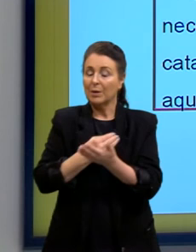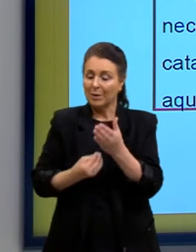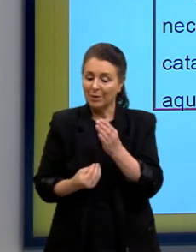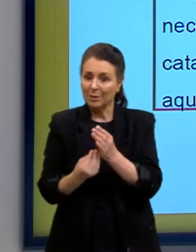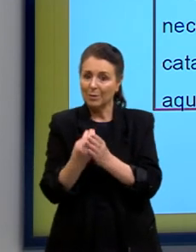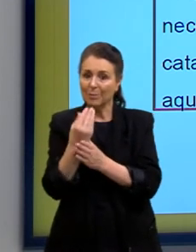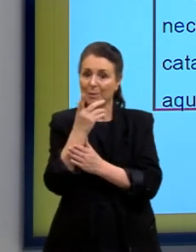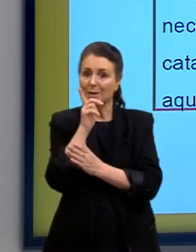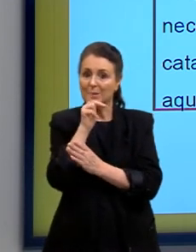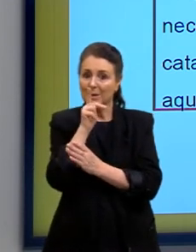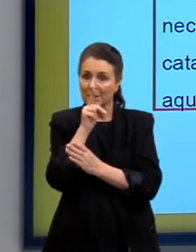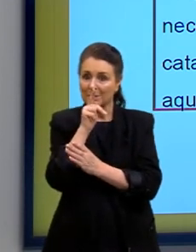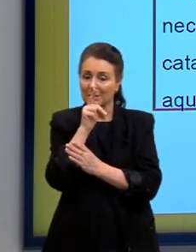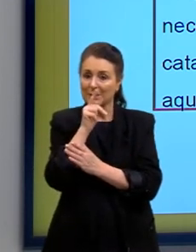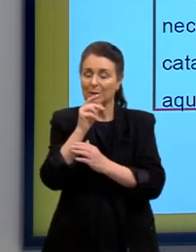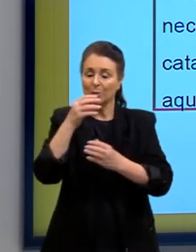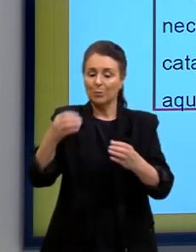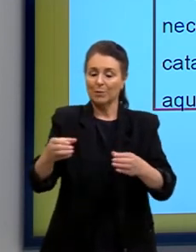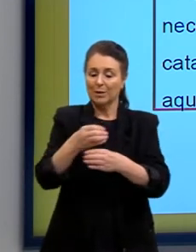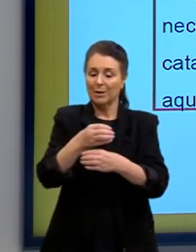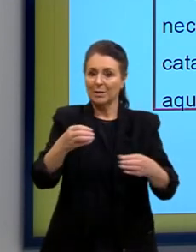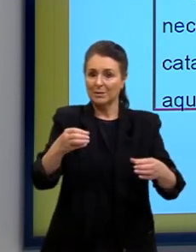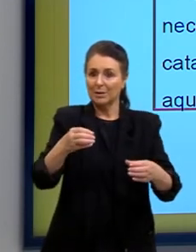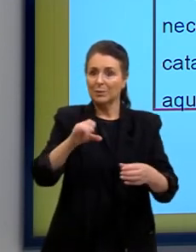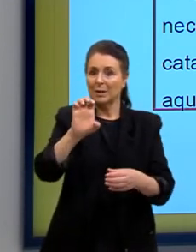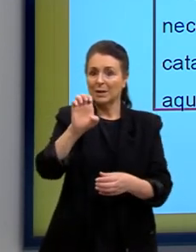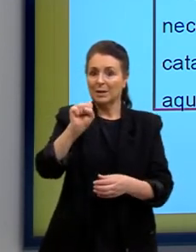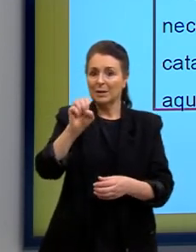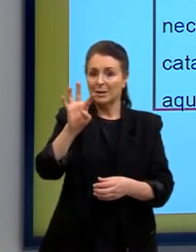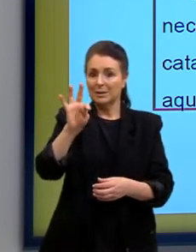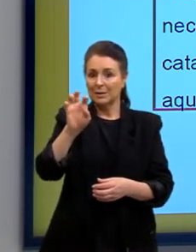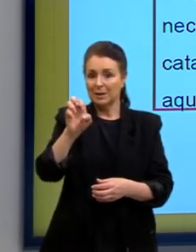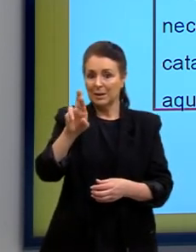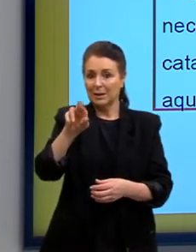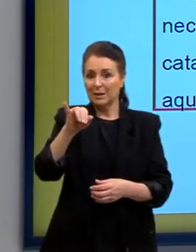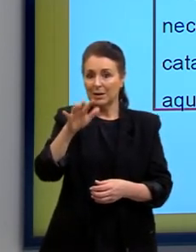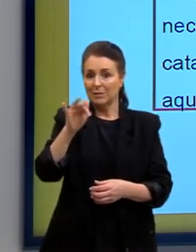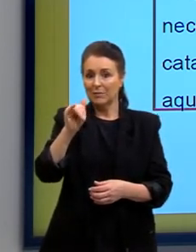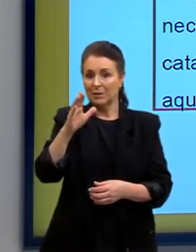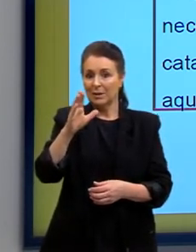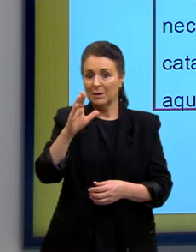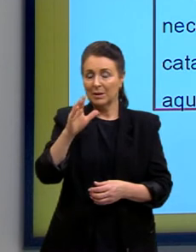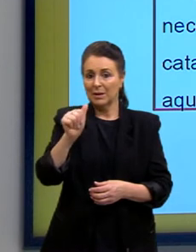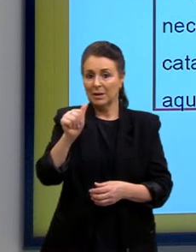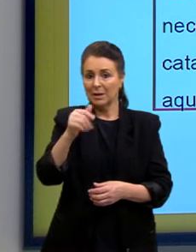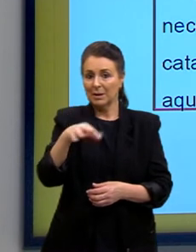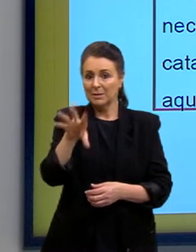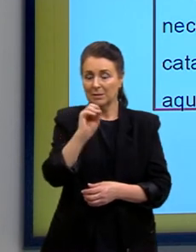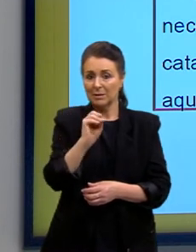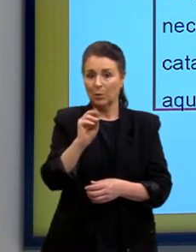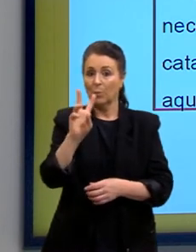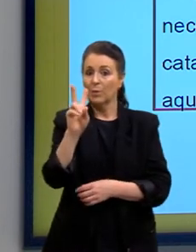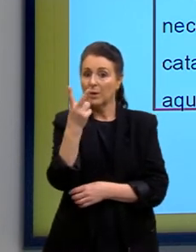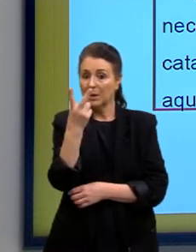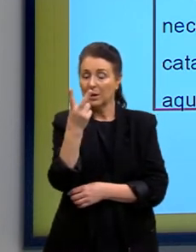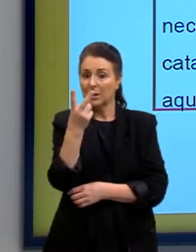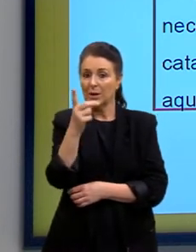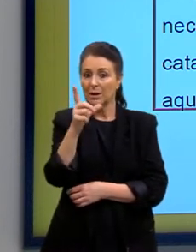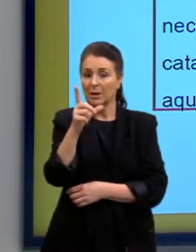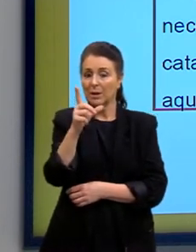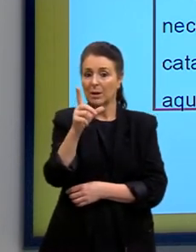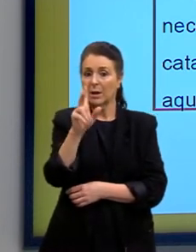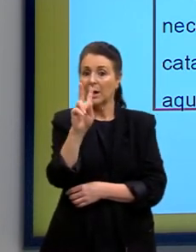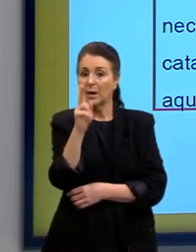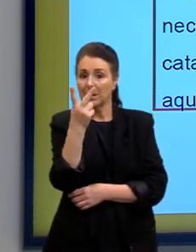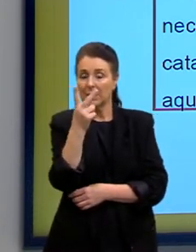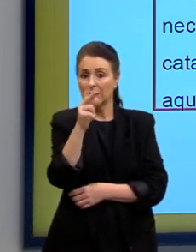de esterificação a partir de um ácido inorgânico a hidrólise será proveniente a hidroxila será